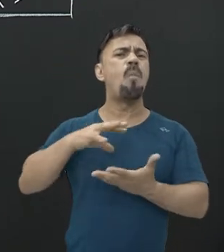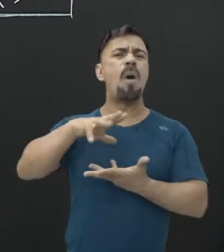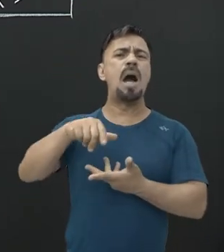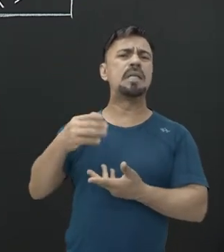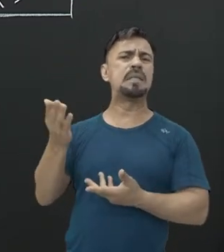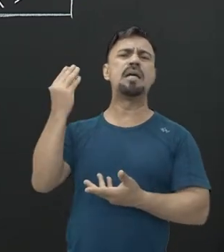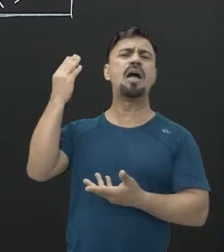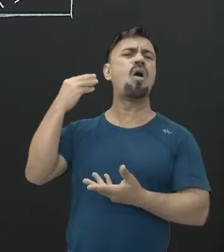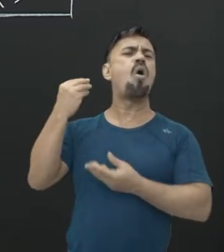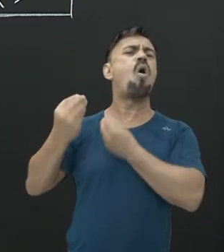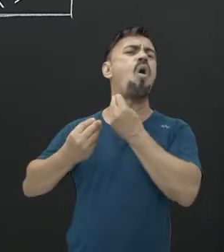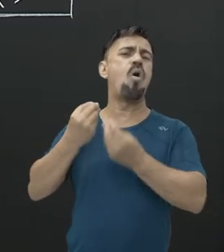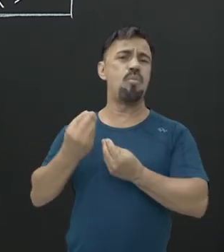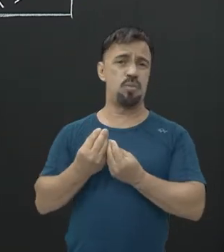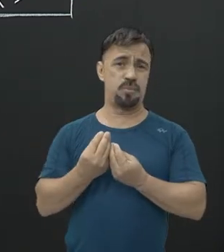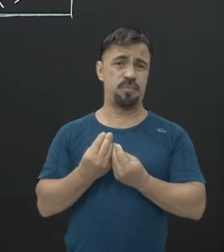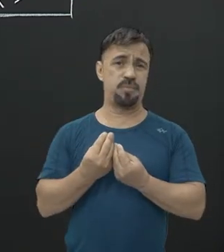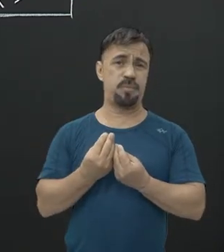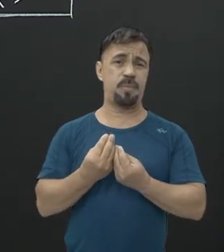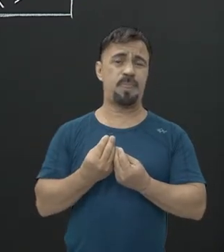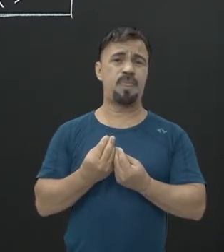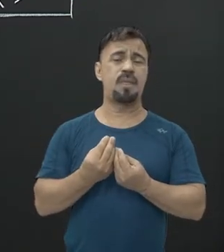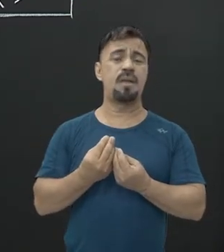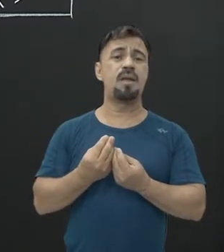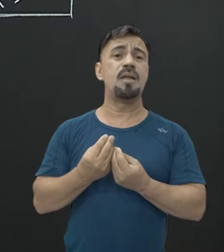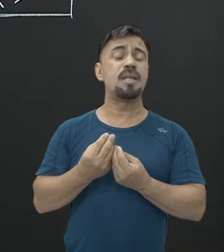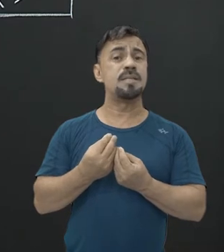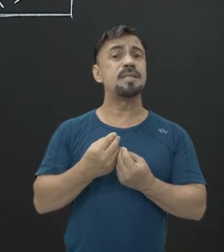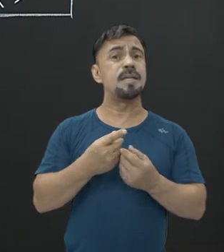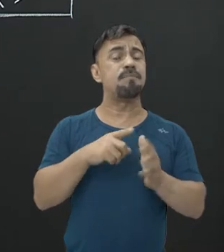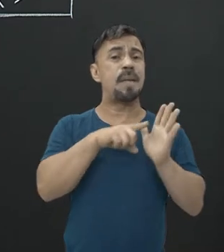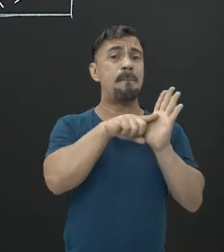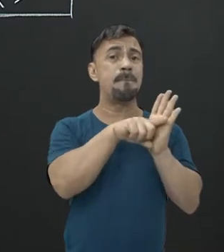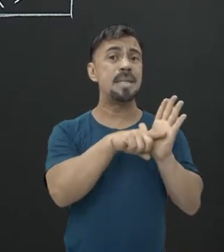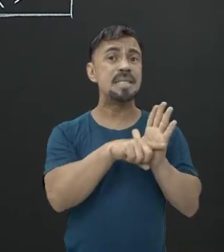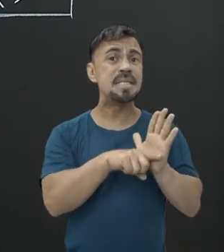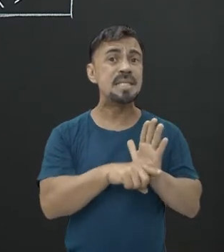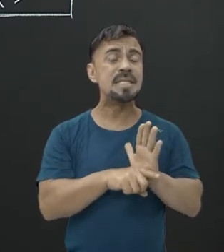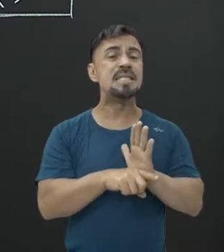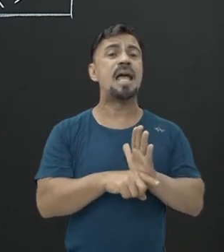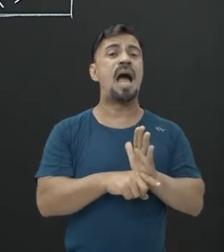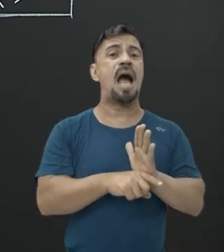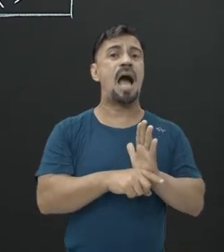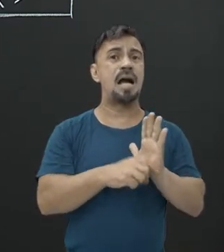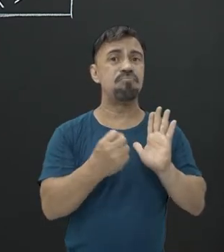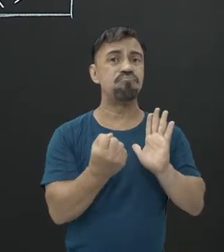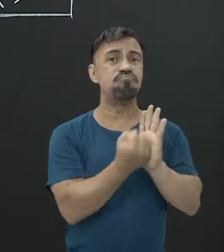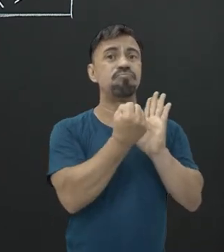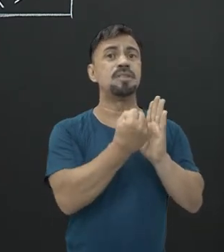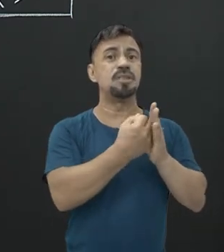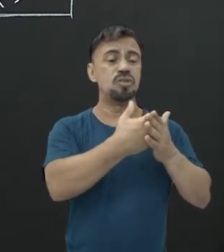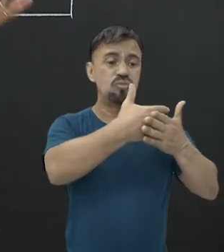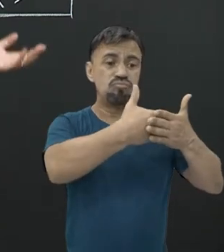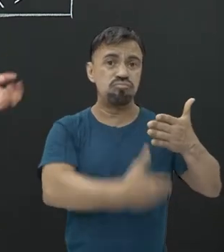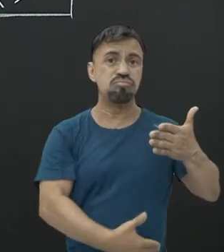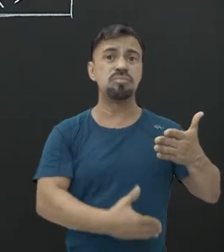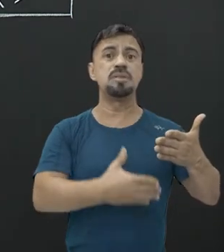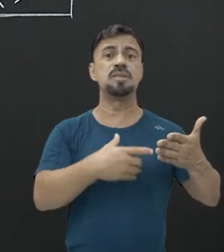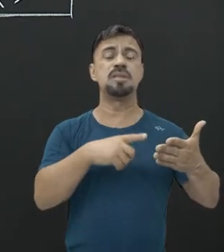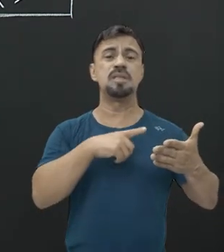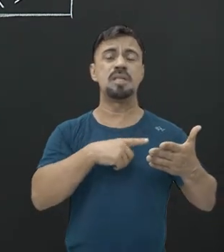antigamente? Só dá para saber por eles. São registros. Imagina você agora, vai lá,